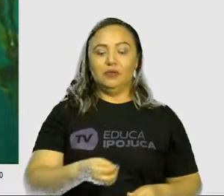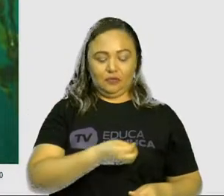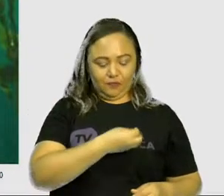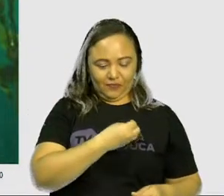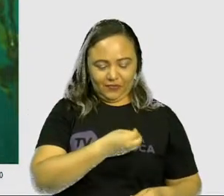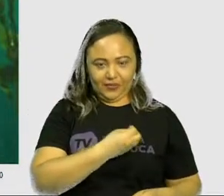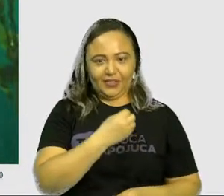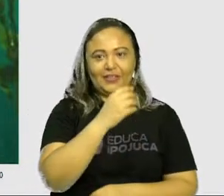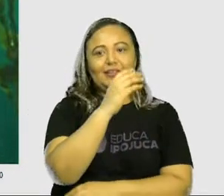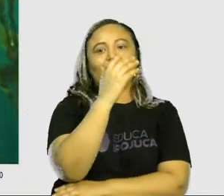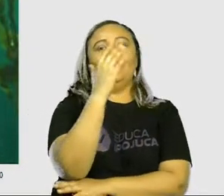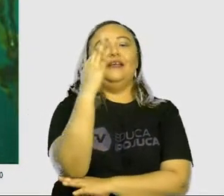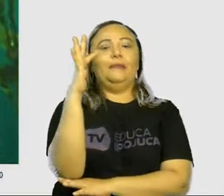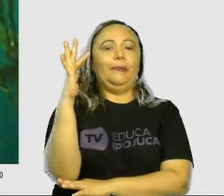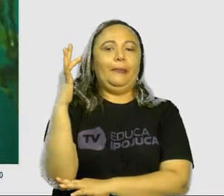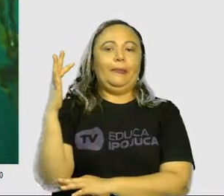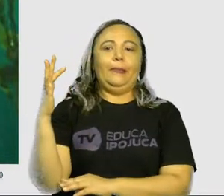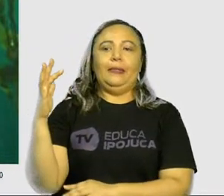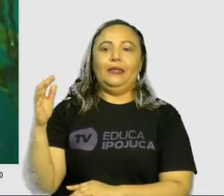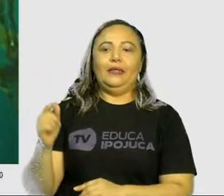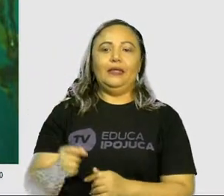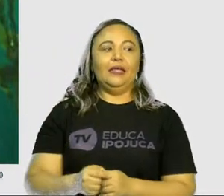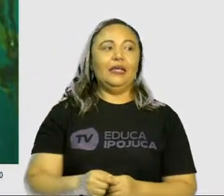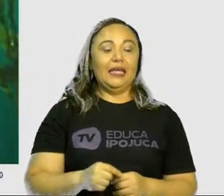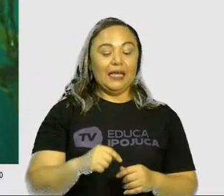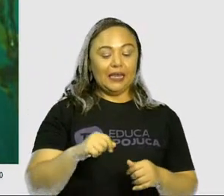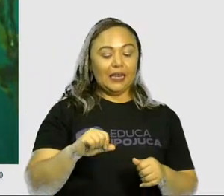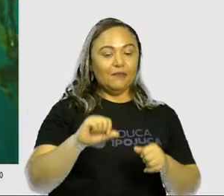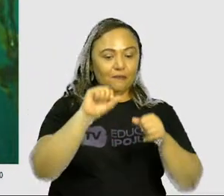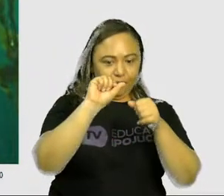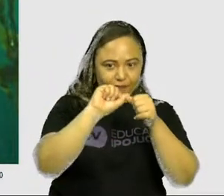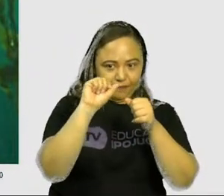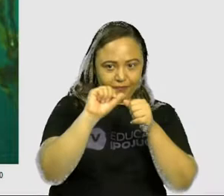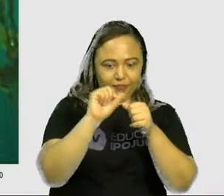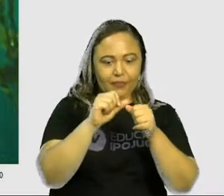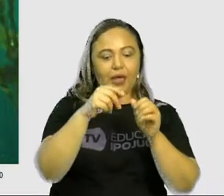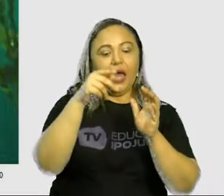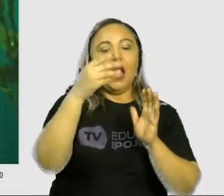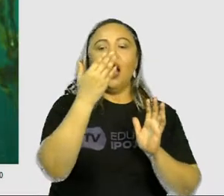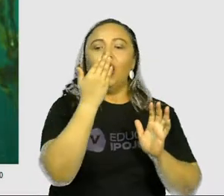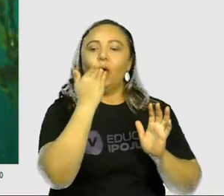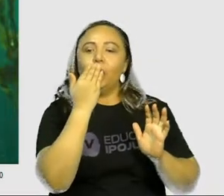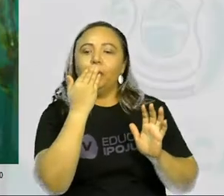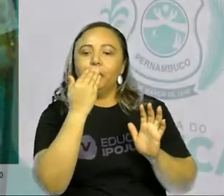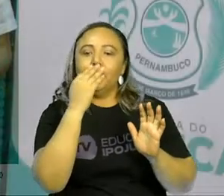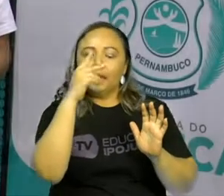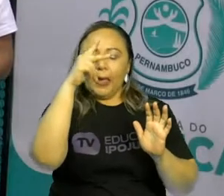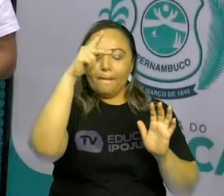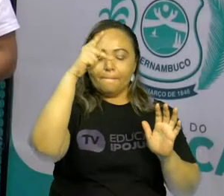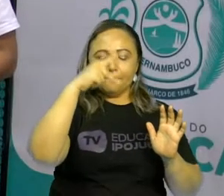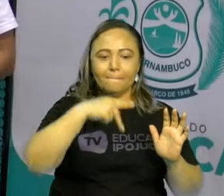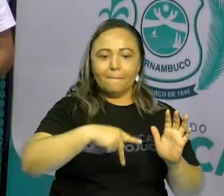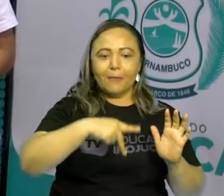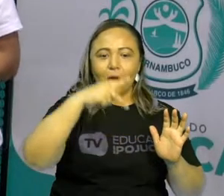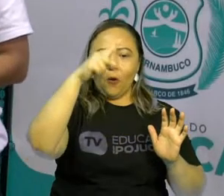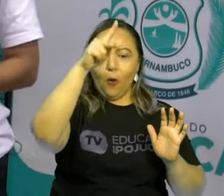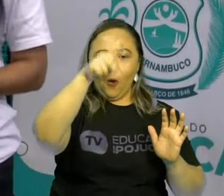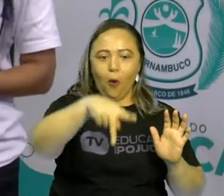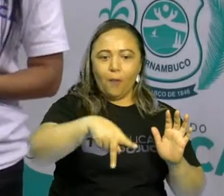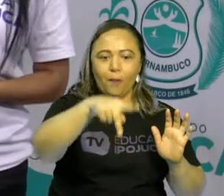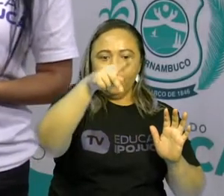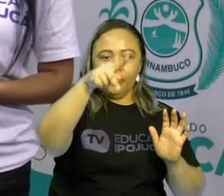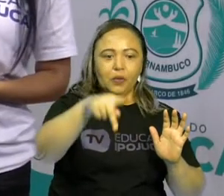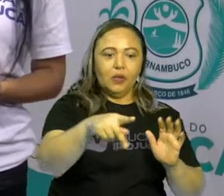capazes de produzir o seu próprio alimento. Vejam aí. As plantas, elas